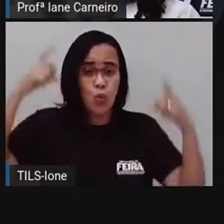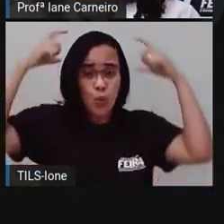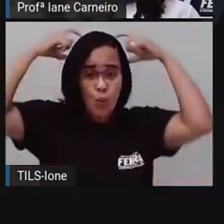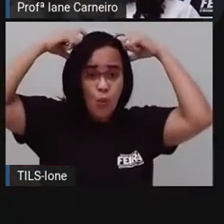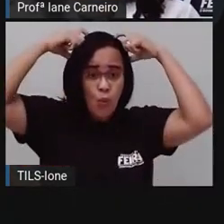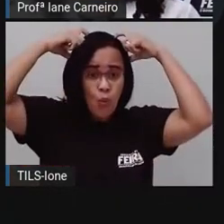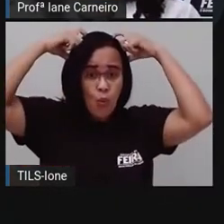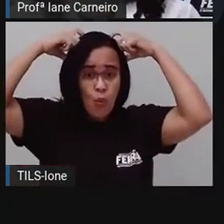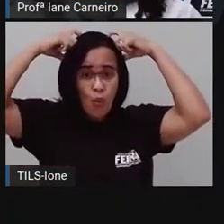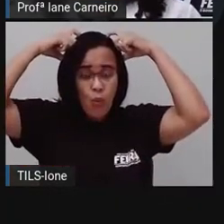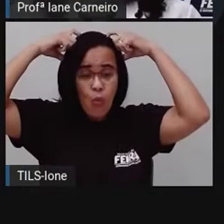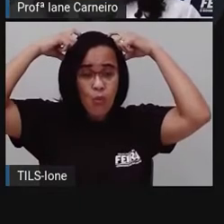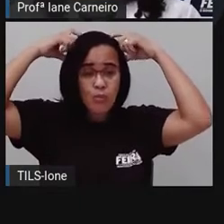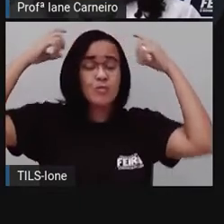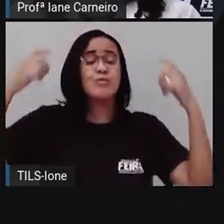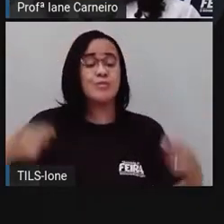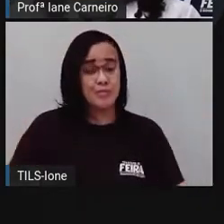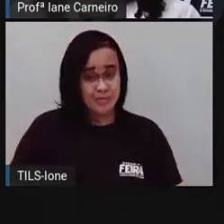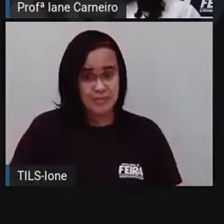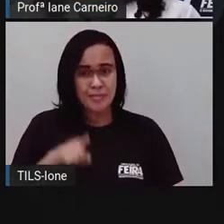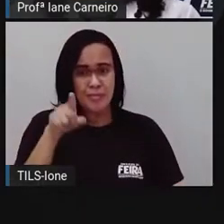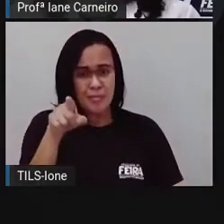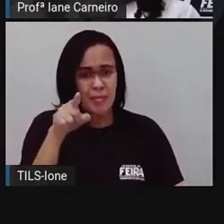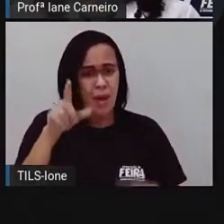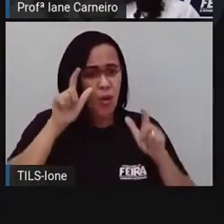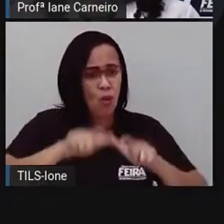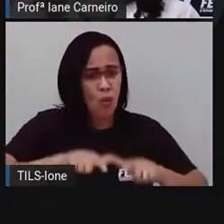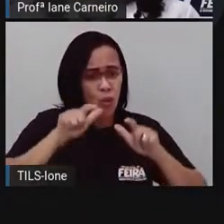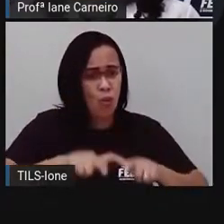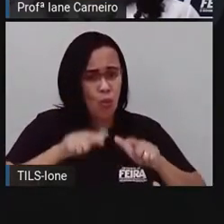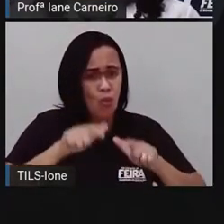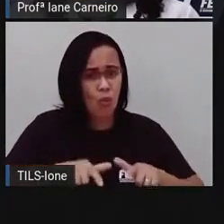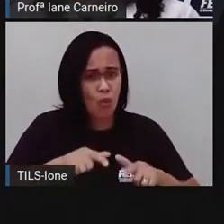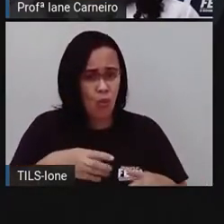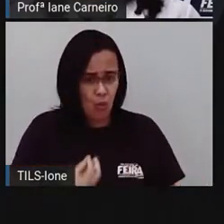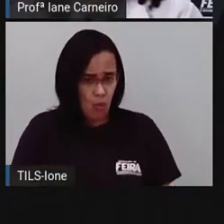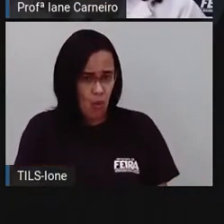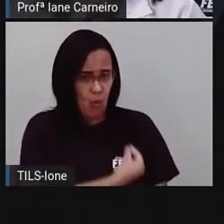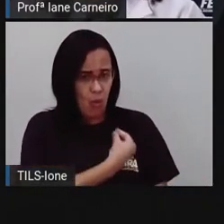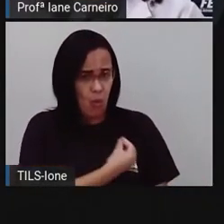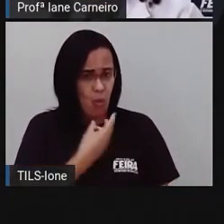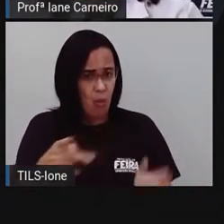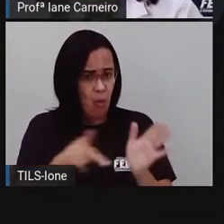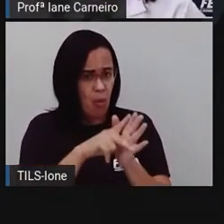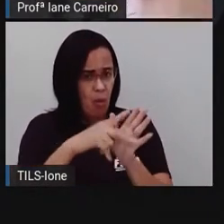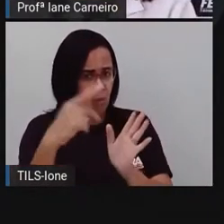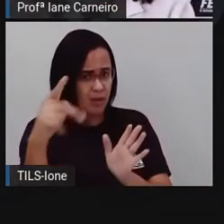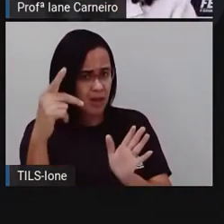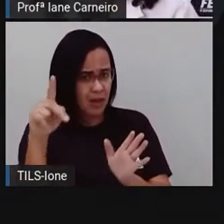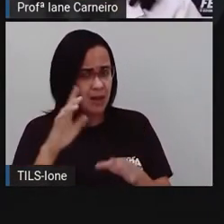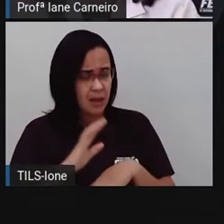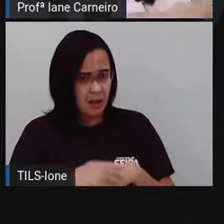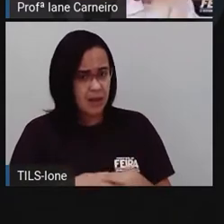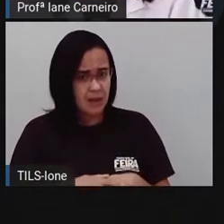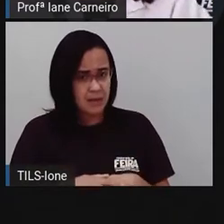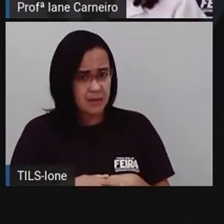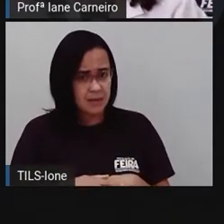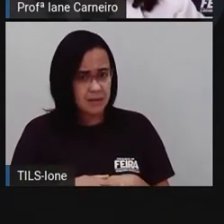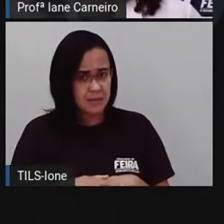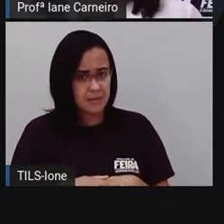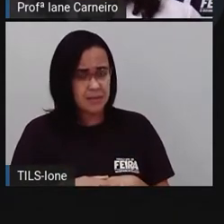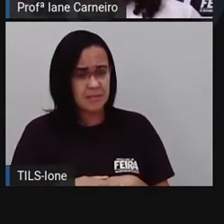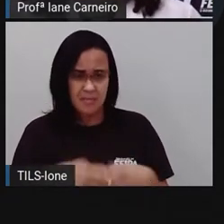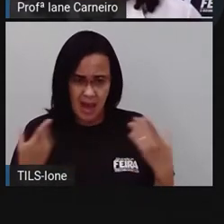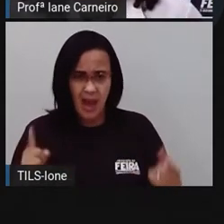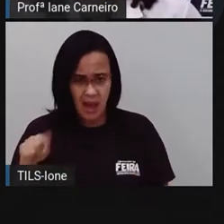Ó. Será que esse lugar aqui é o ambiente natural desse animal? É o ambiente que ele... É próprio para